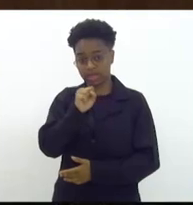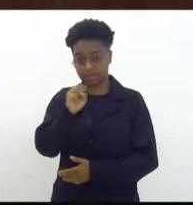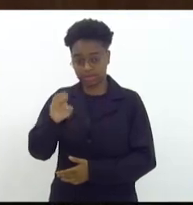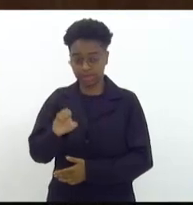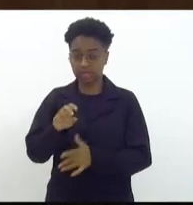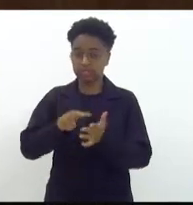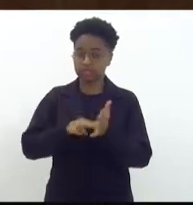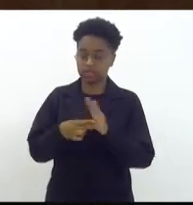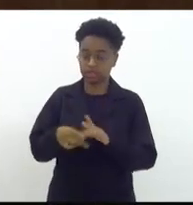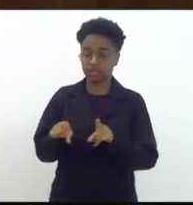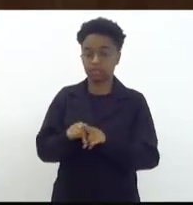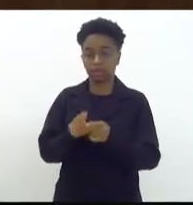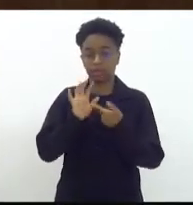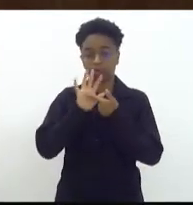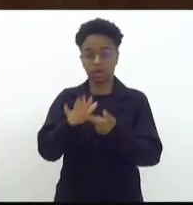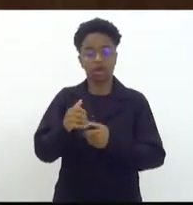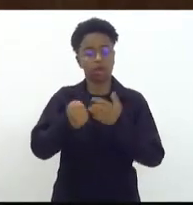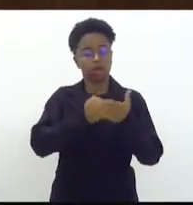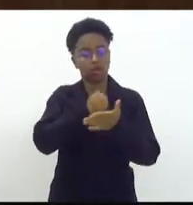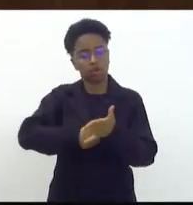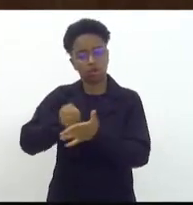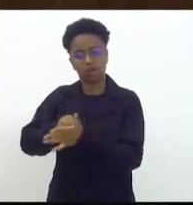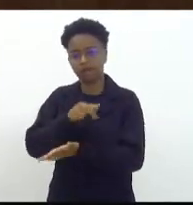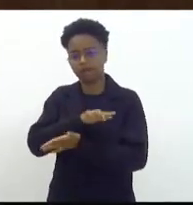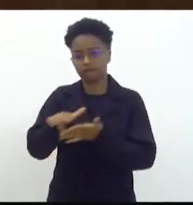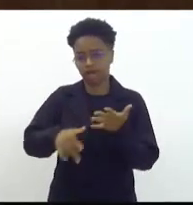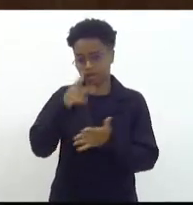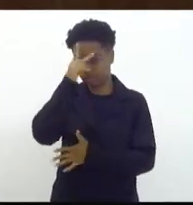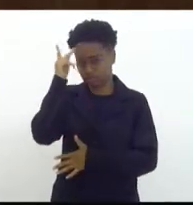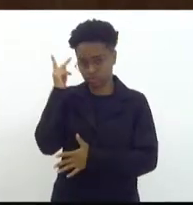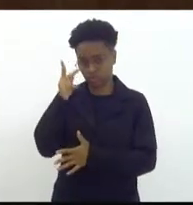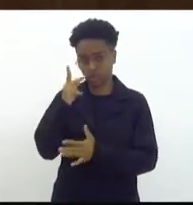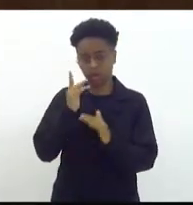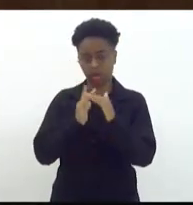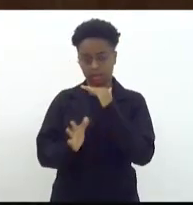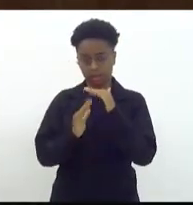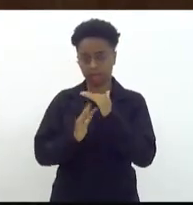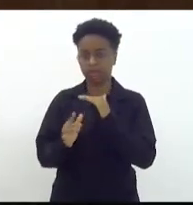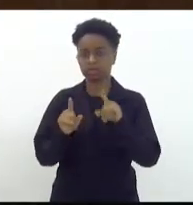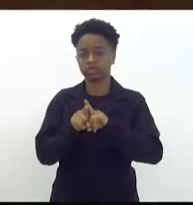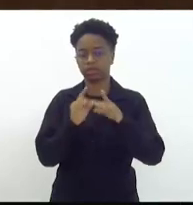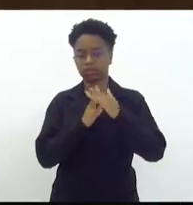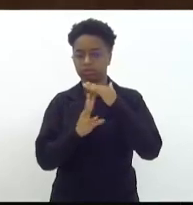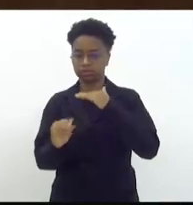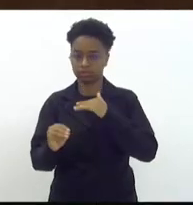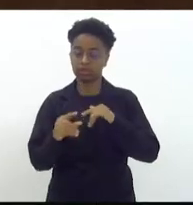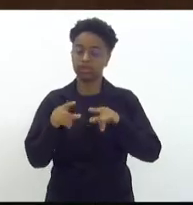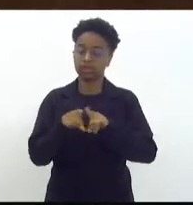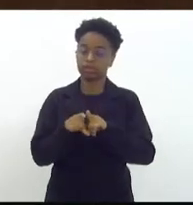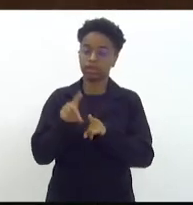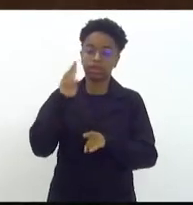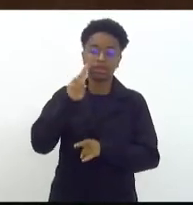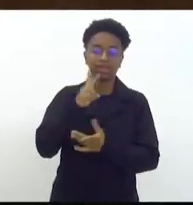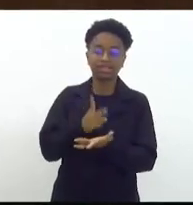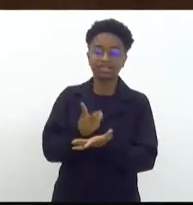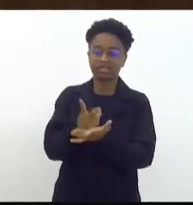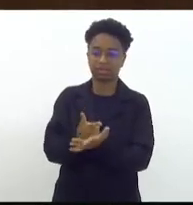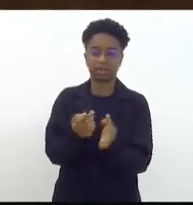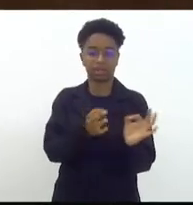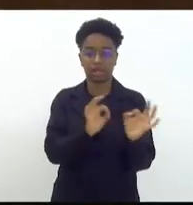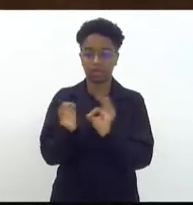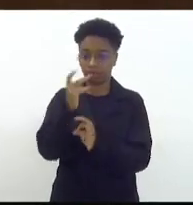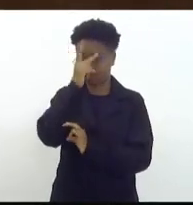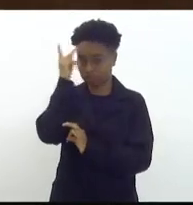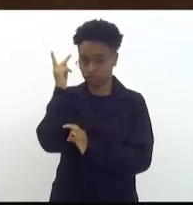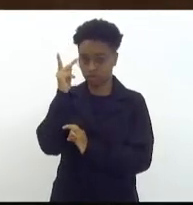reverenciar também a luta de muitos migrantes e refugiados. Lembrando sempre, deputado Val, que ninguém sai do